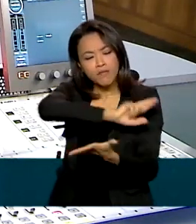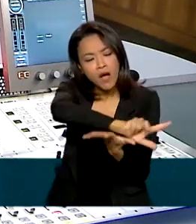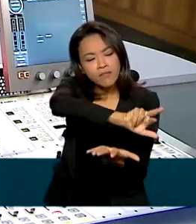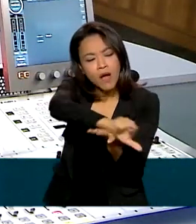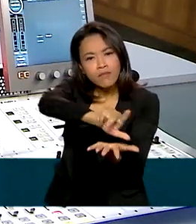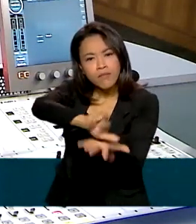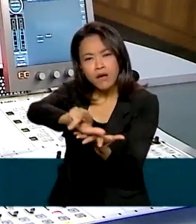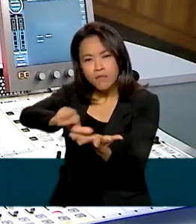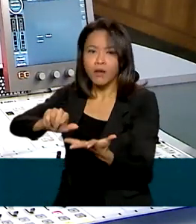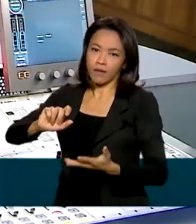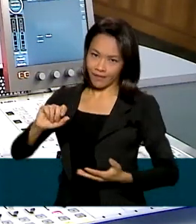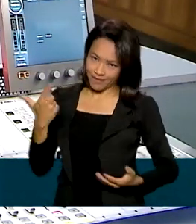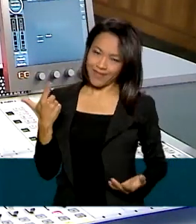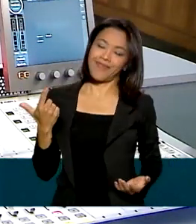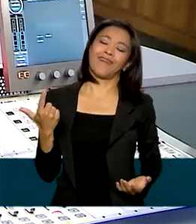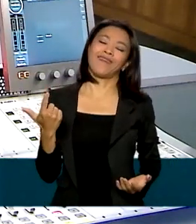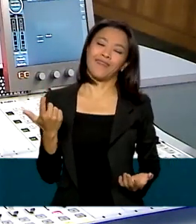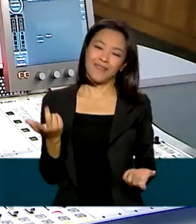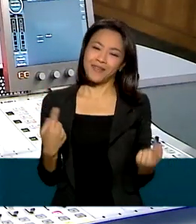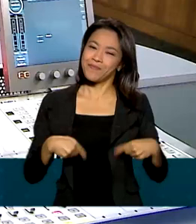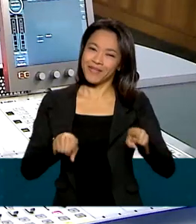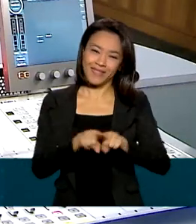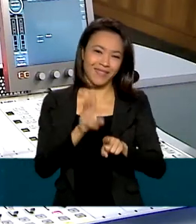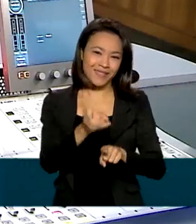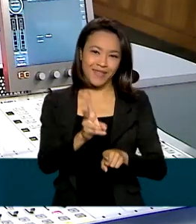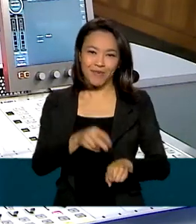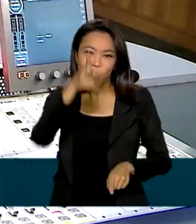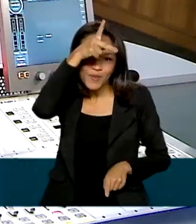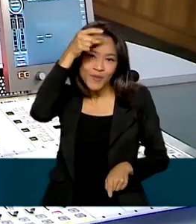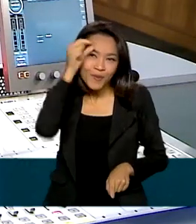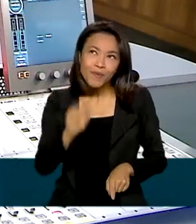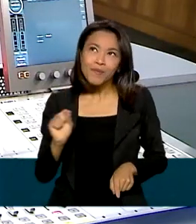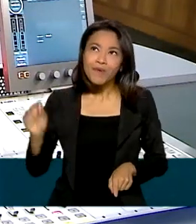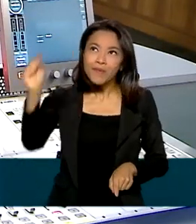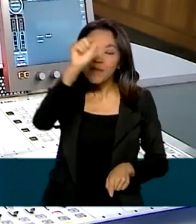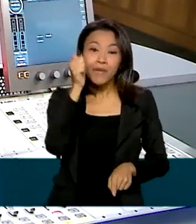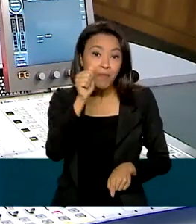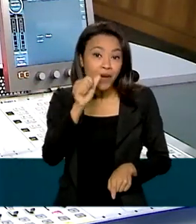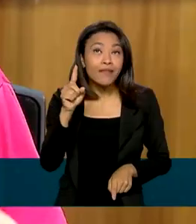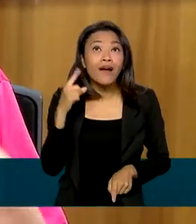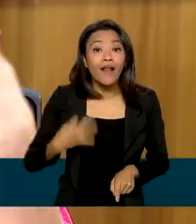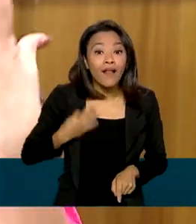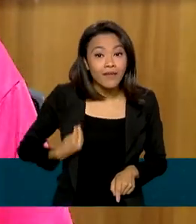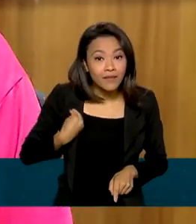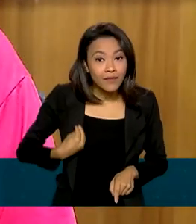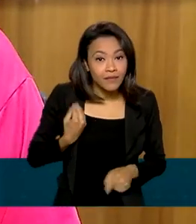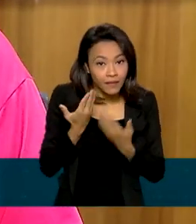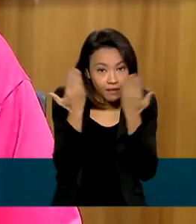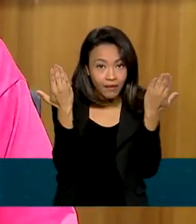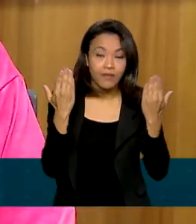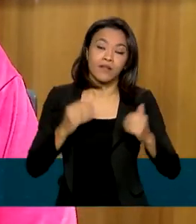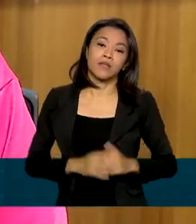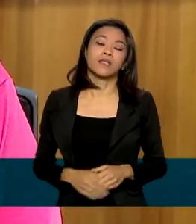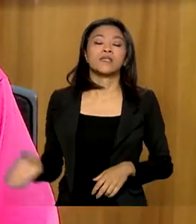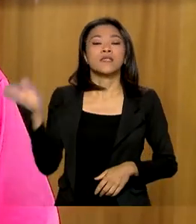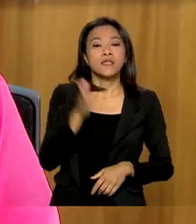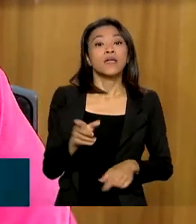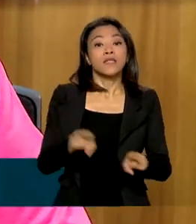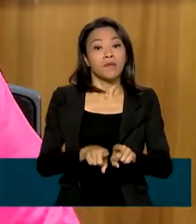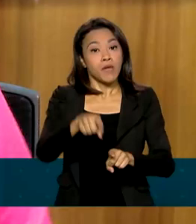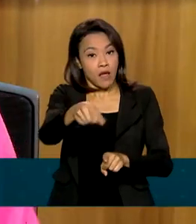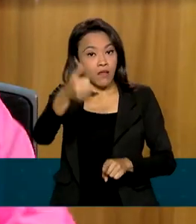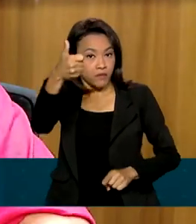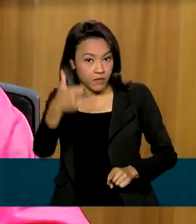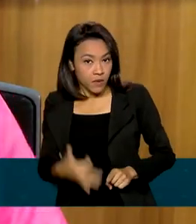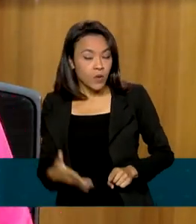também. E claro, em parceria sempre com os municípios, porque a mulher está lá no município. Damares Alves também falou sobre o